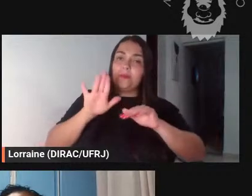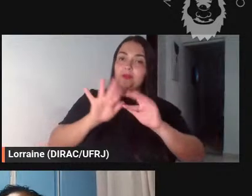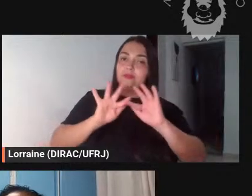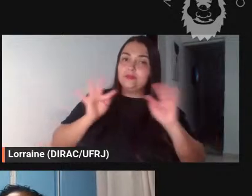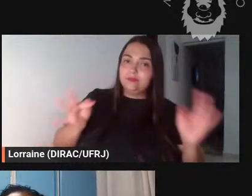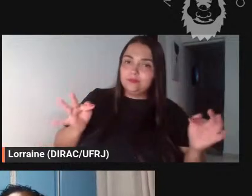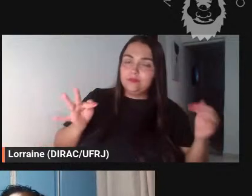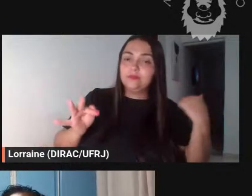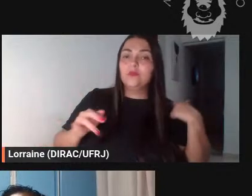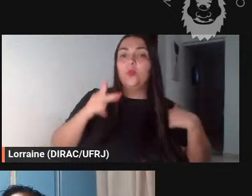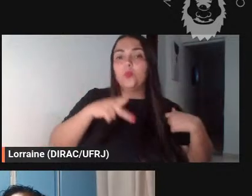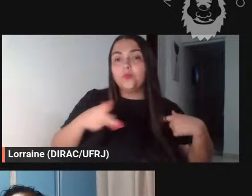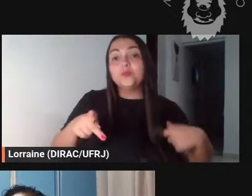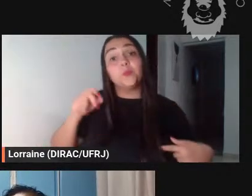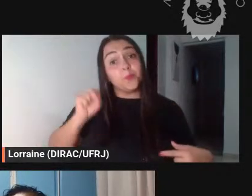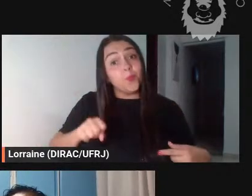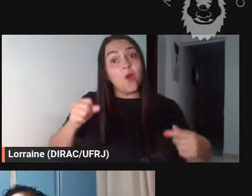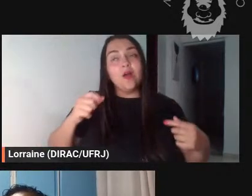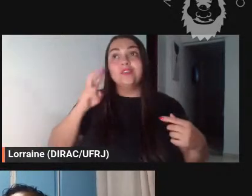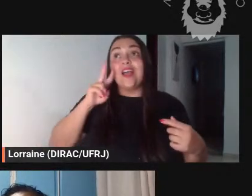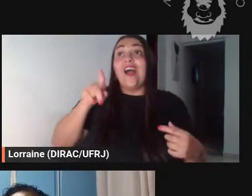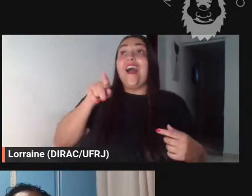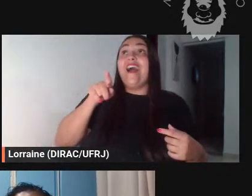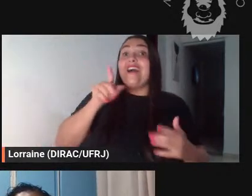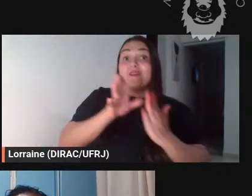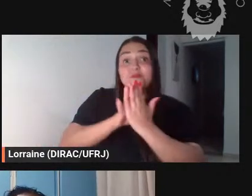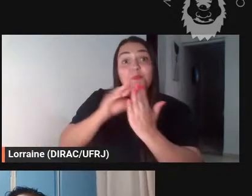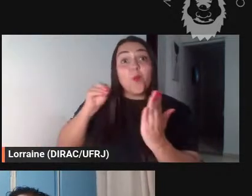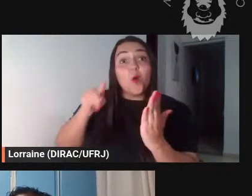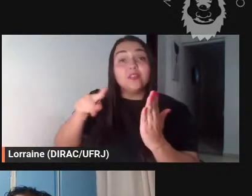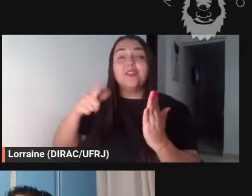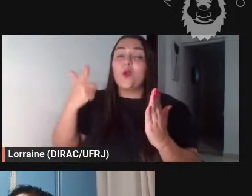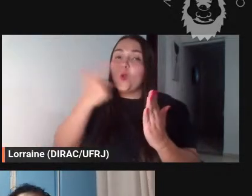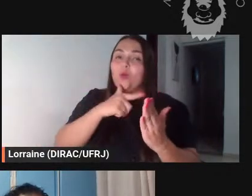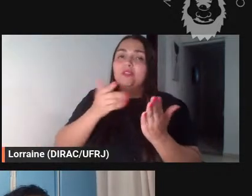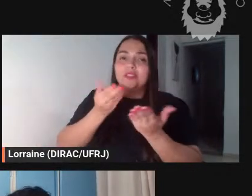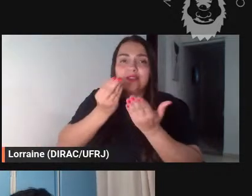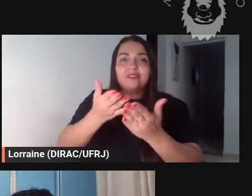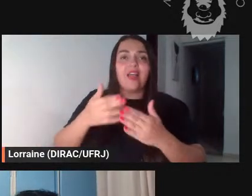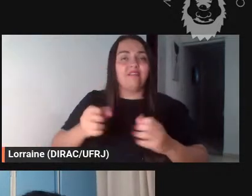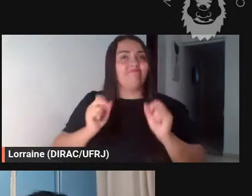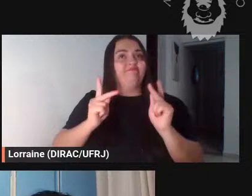professor pode se inspirar nisso pra atender a expectativa do aluno